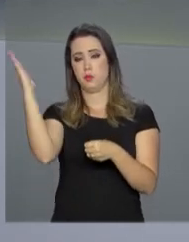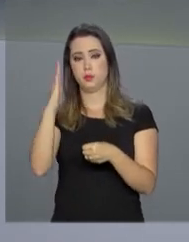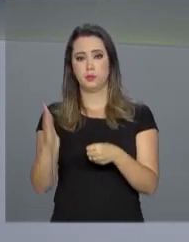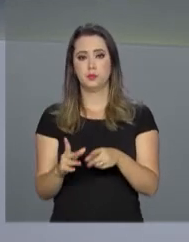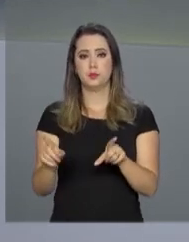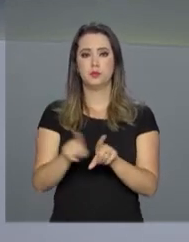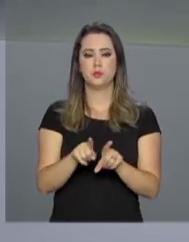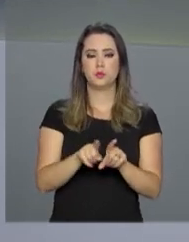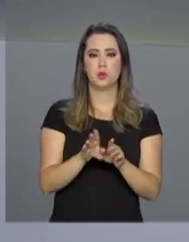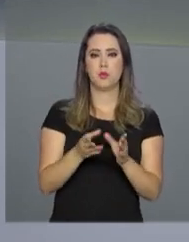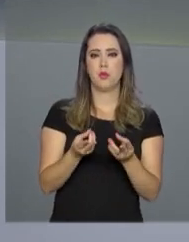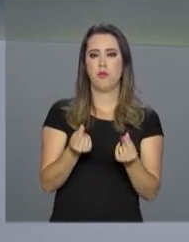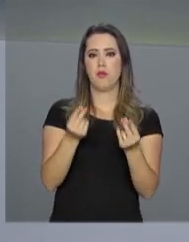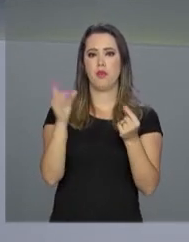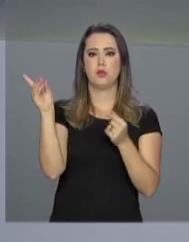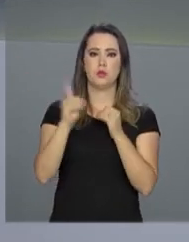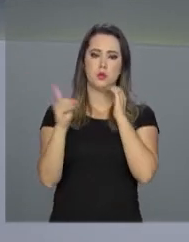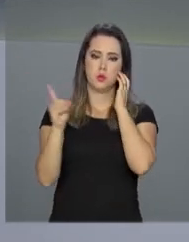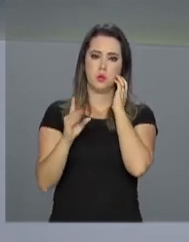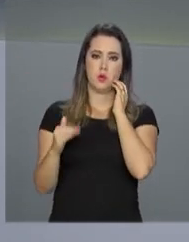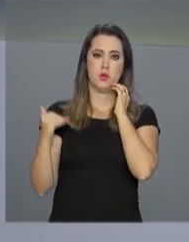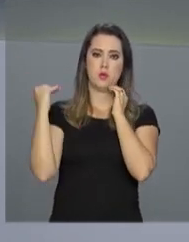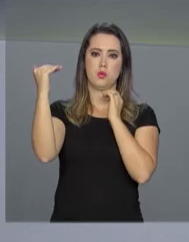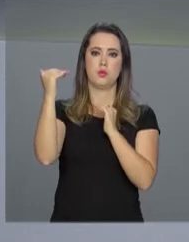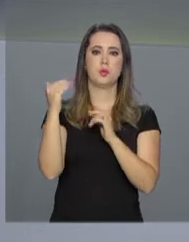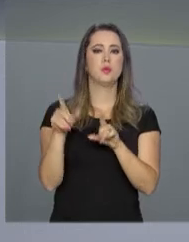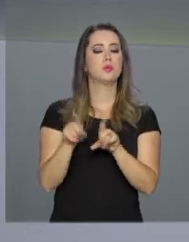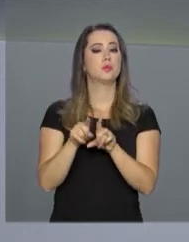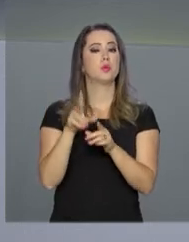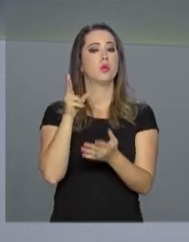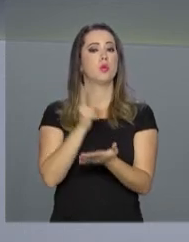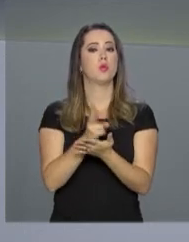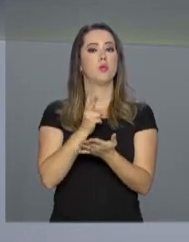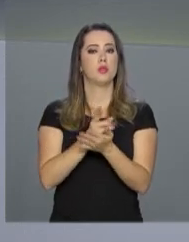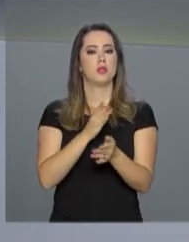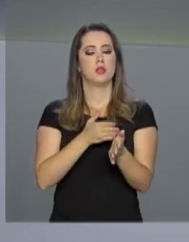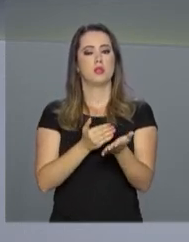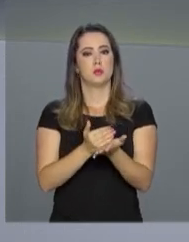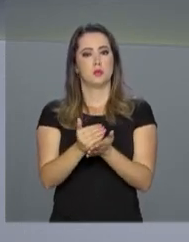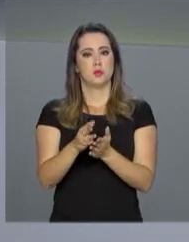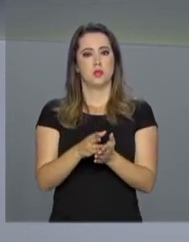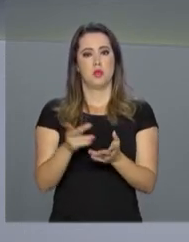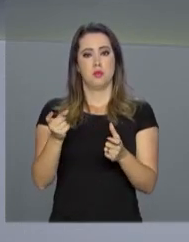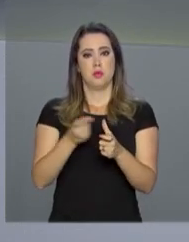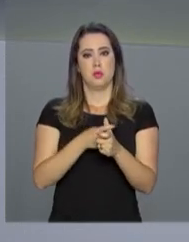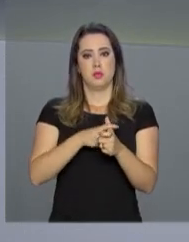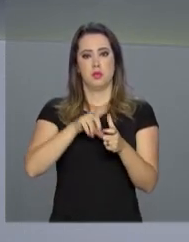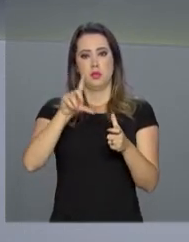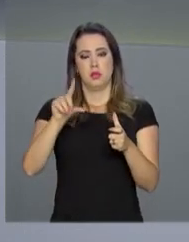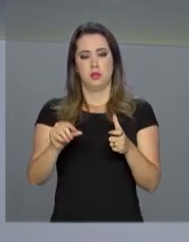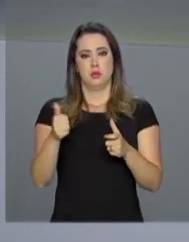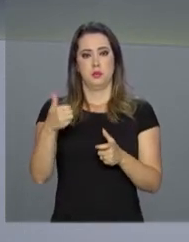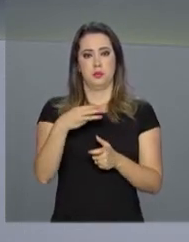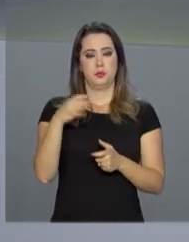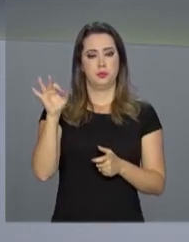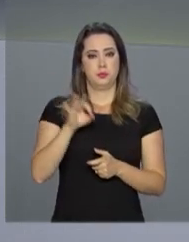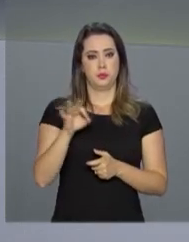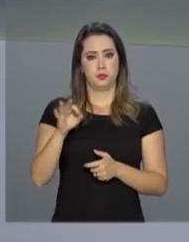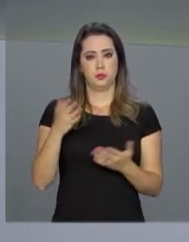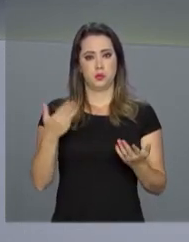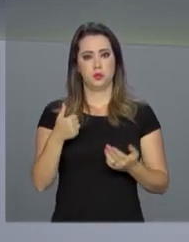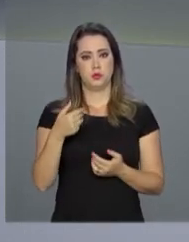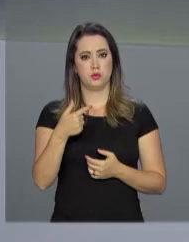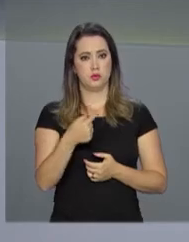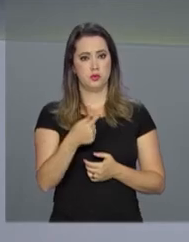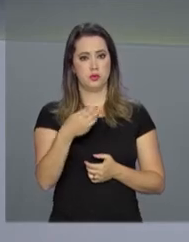ao aumento do dólar em relação ao real. No mesmo período, o endividamento caiu 13%, ficando em R 73